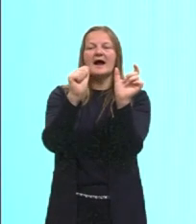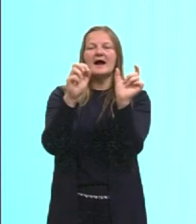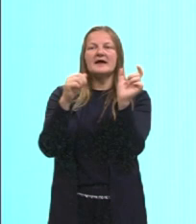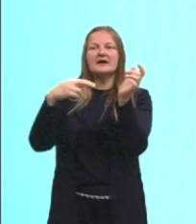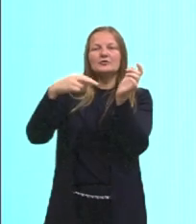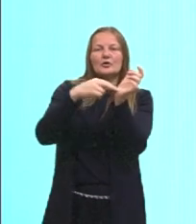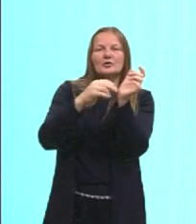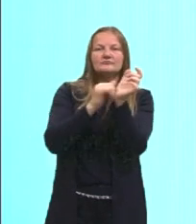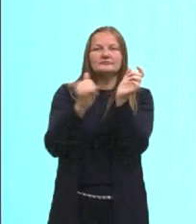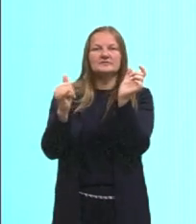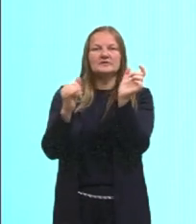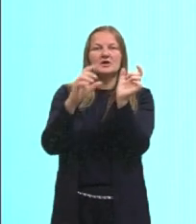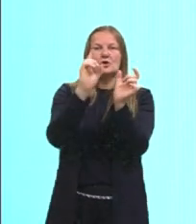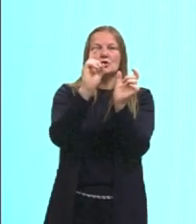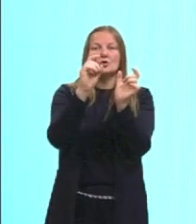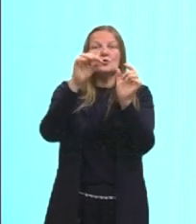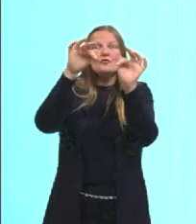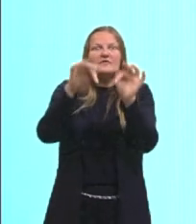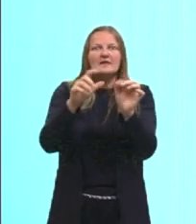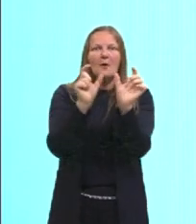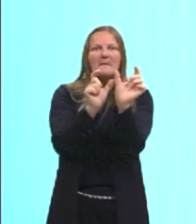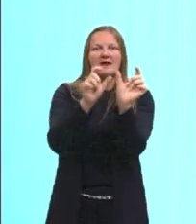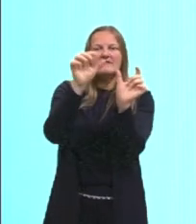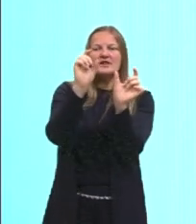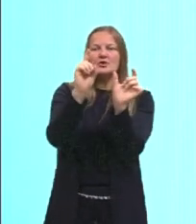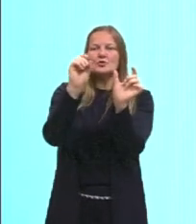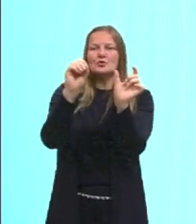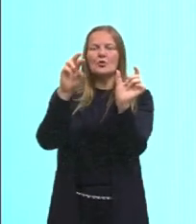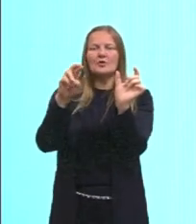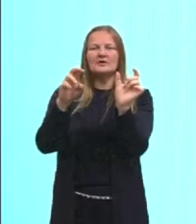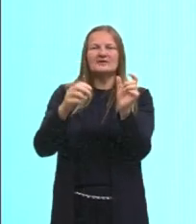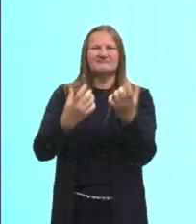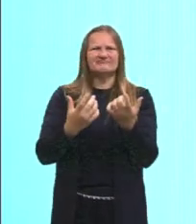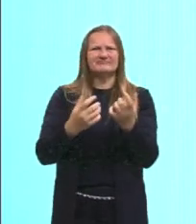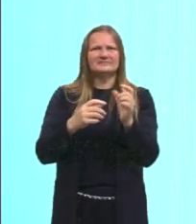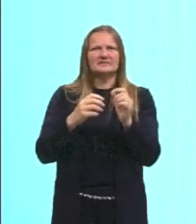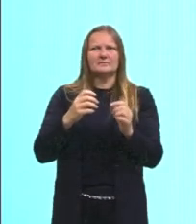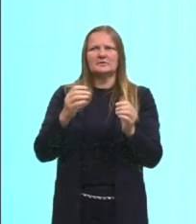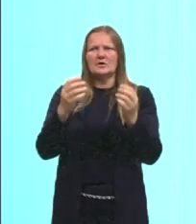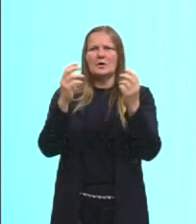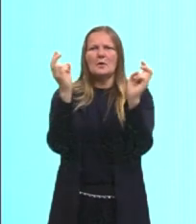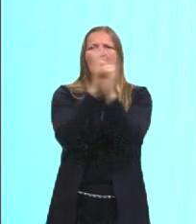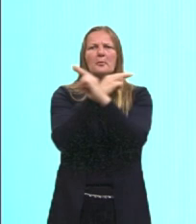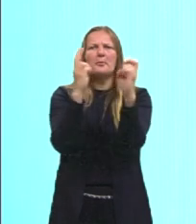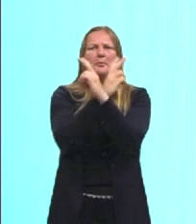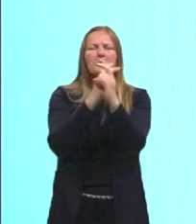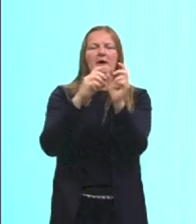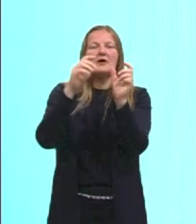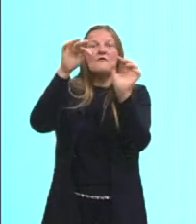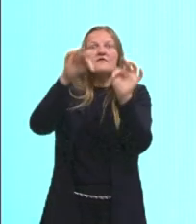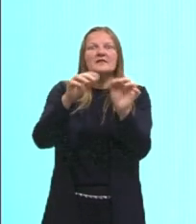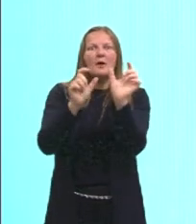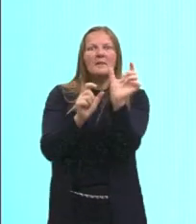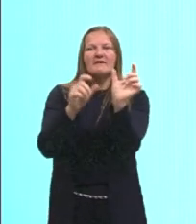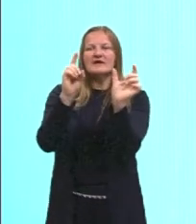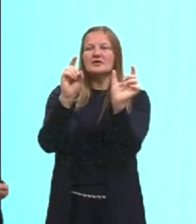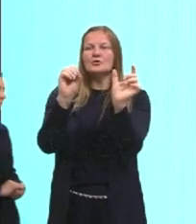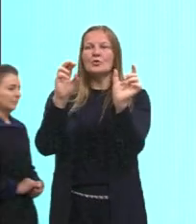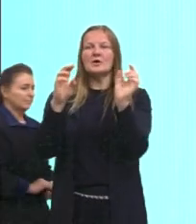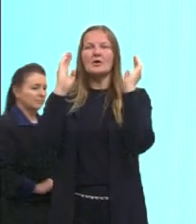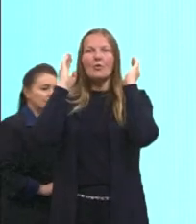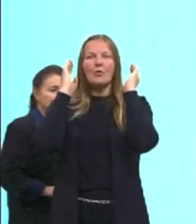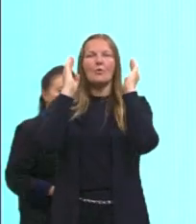tu tem vários objetos, aquecedor, que é o ventilador, né, que é o corredor